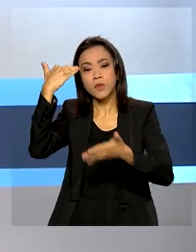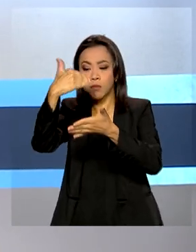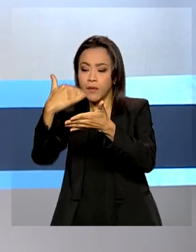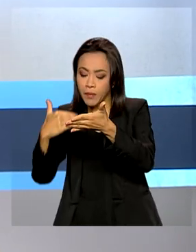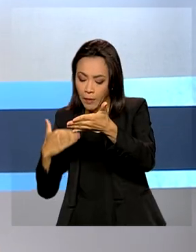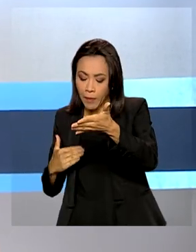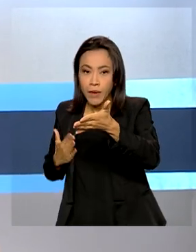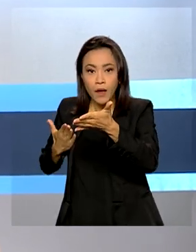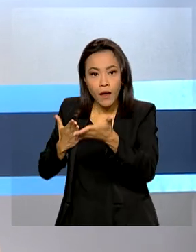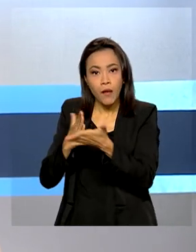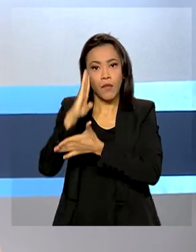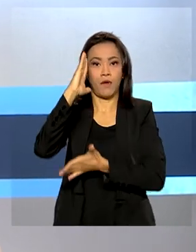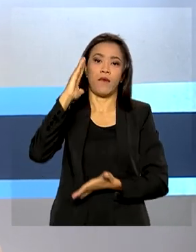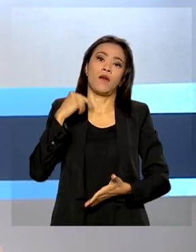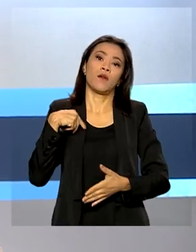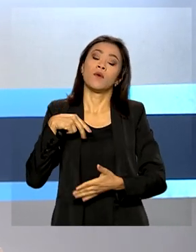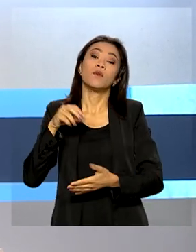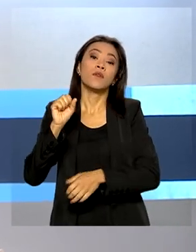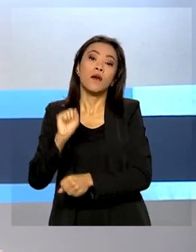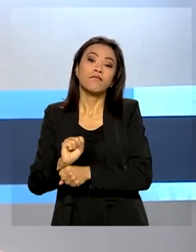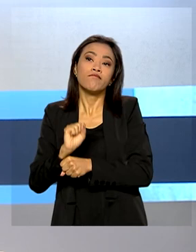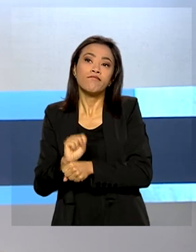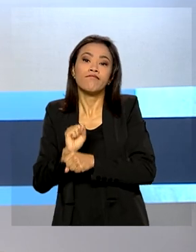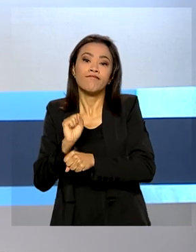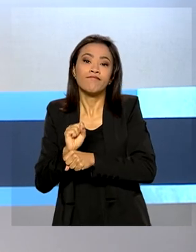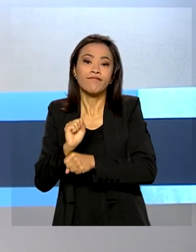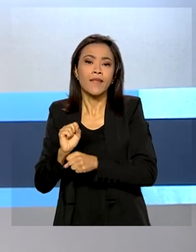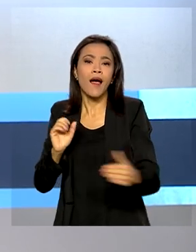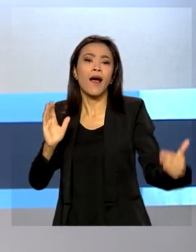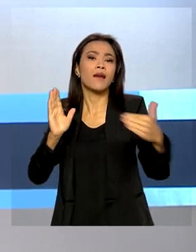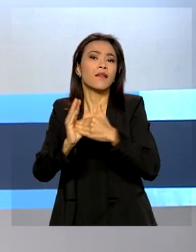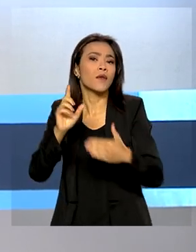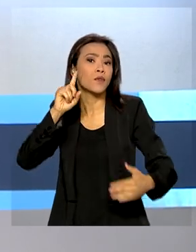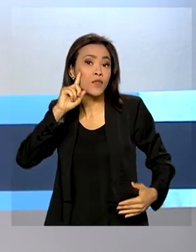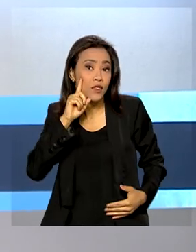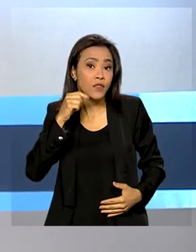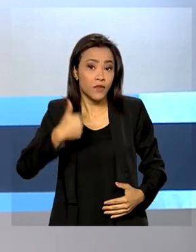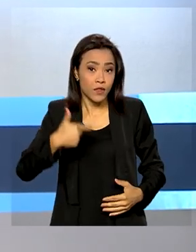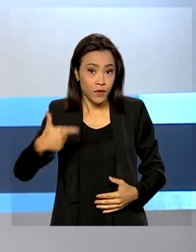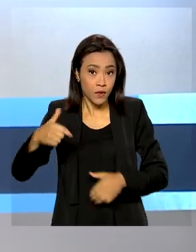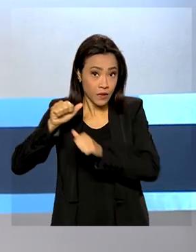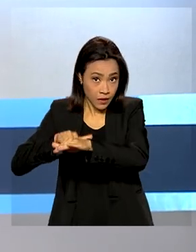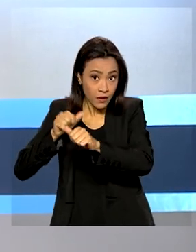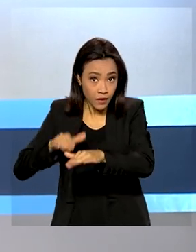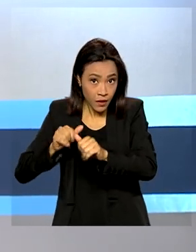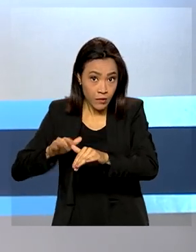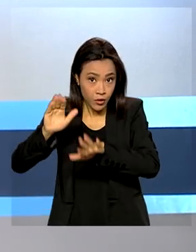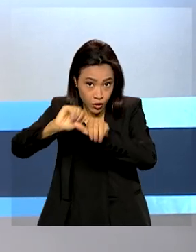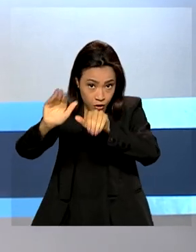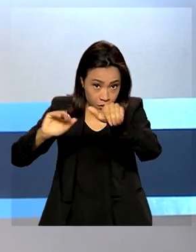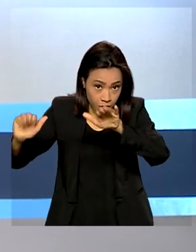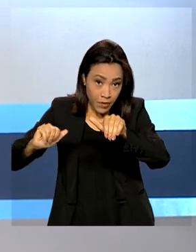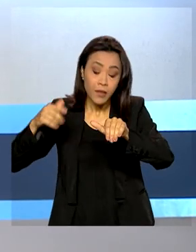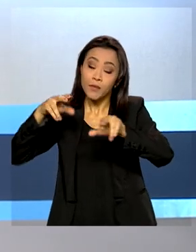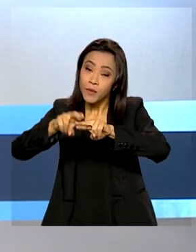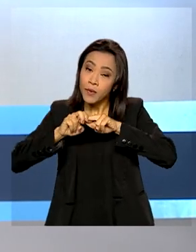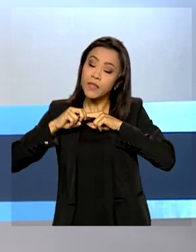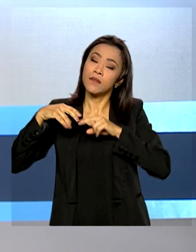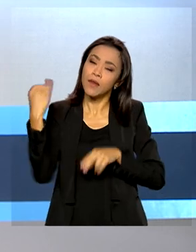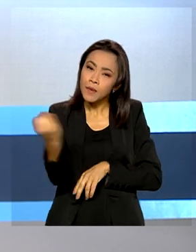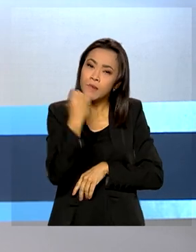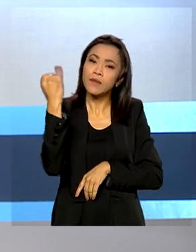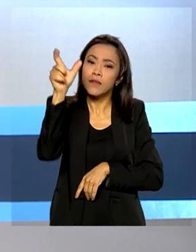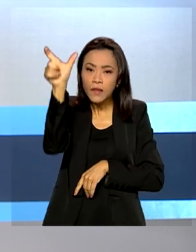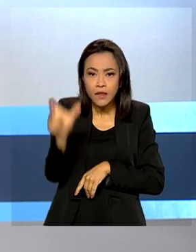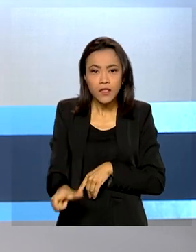aprovados na lista de espera. A convocação vai até o dia 22 de setembro e por isso até lá é importante o